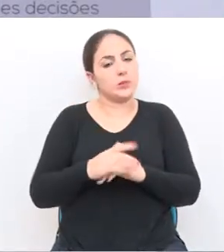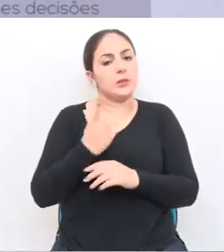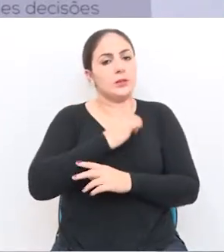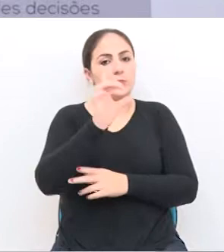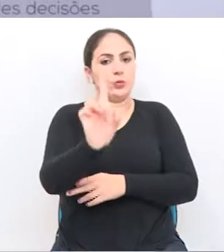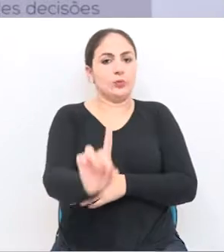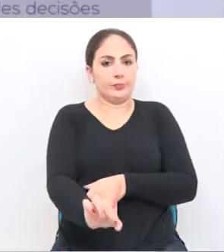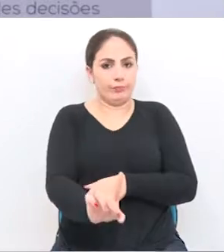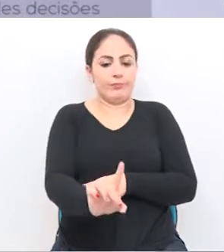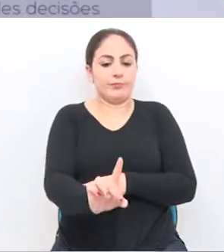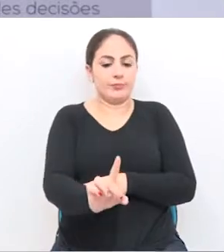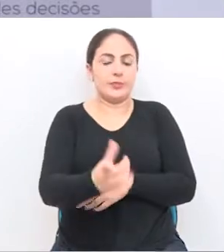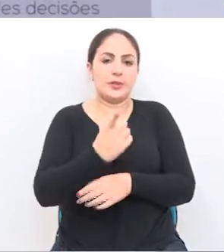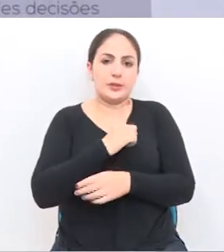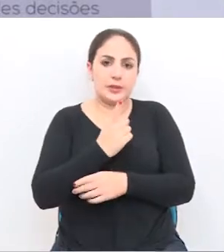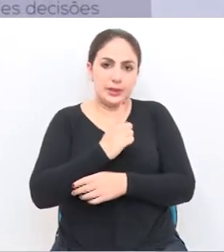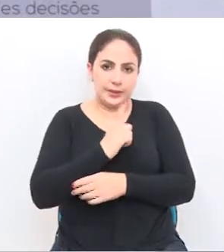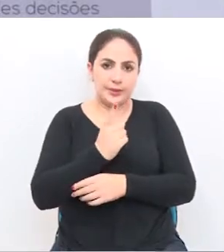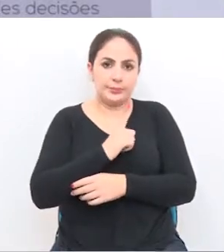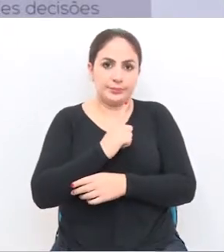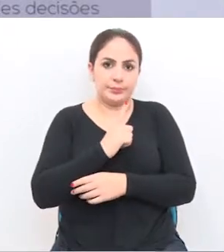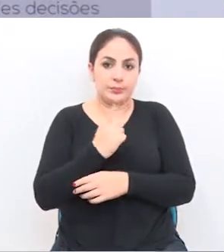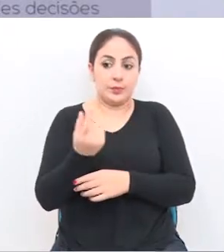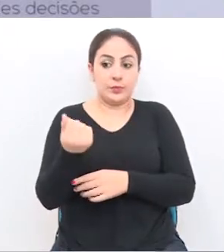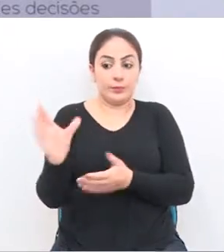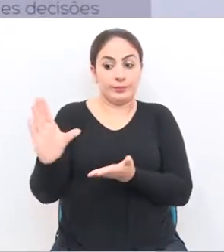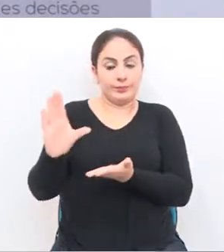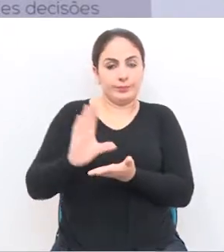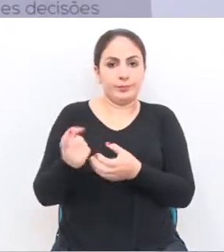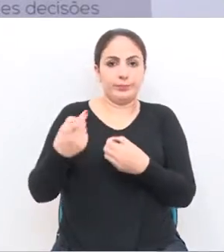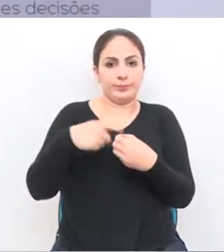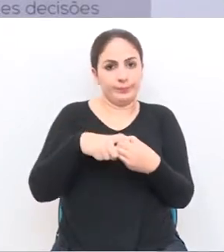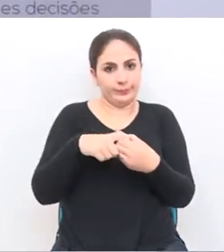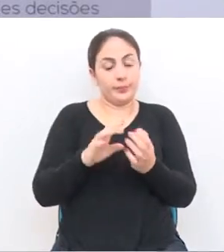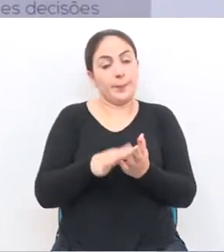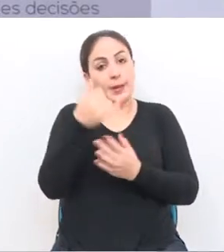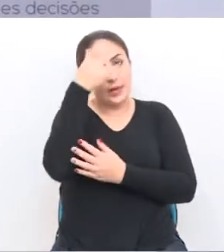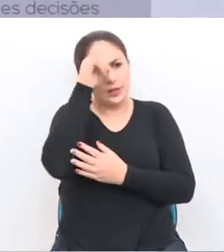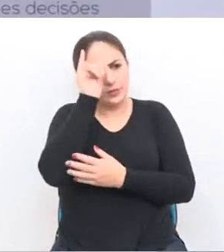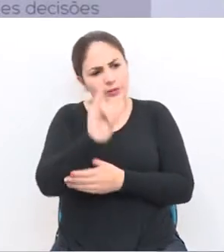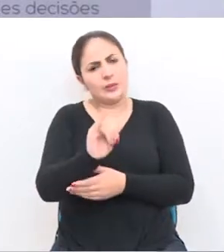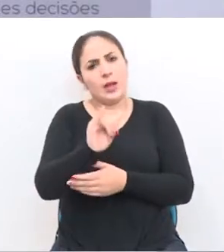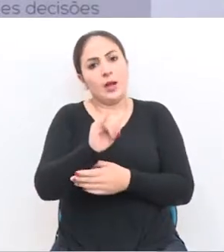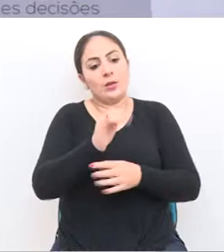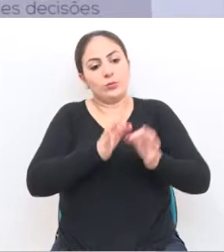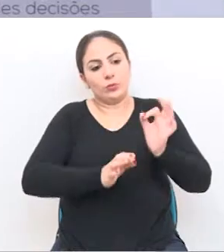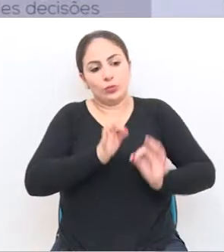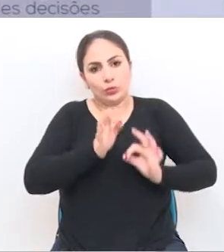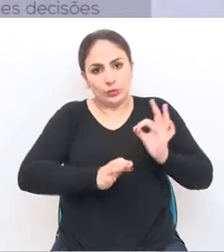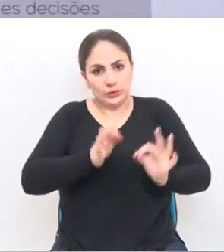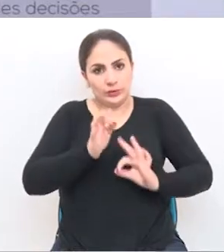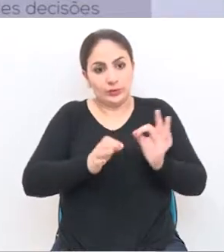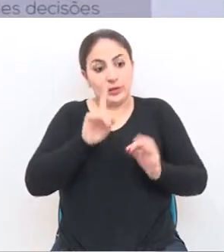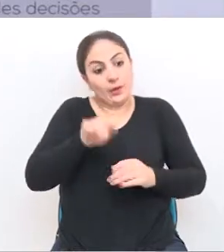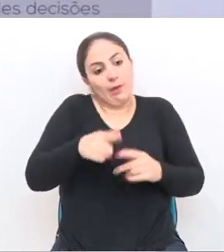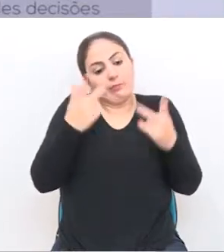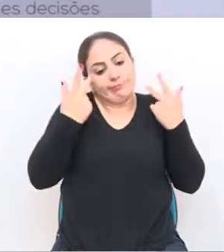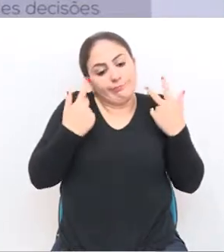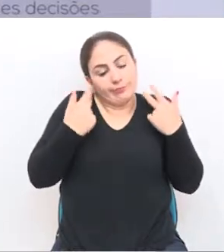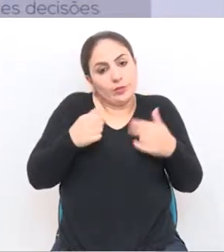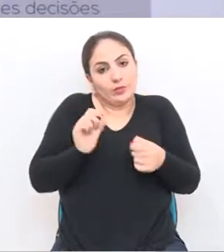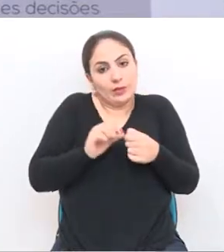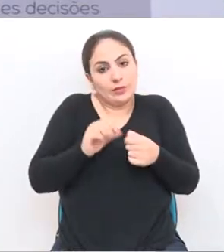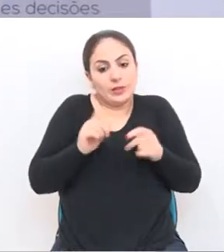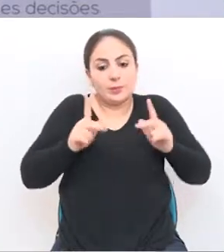têm direito de ter esses danos reparados. Para evitar uma possível judicialização, que é o caminho